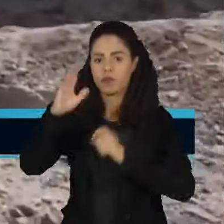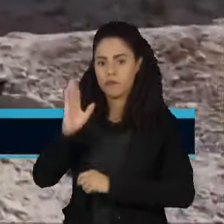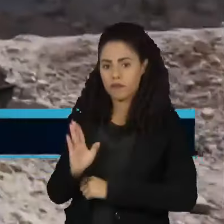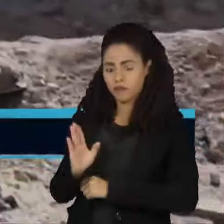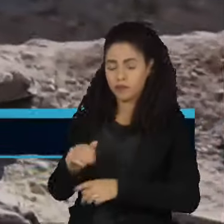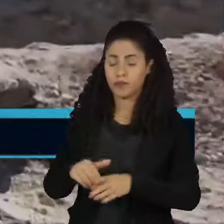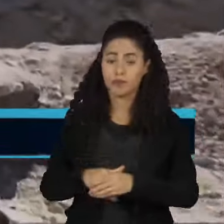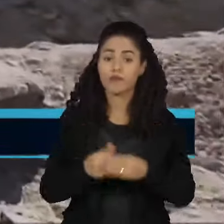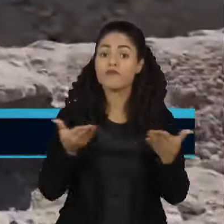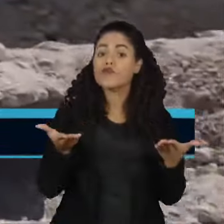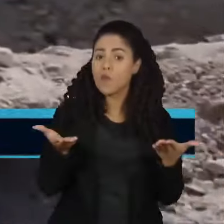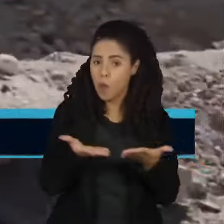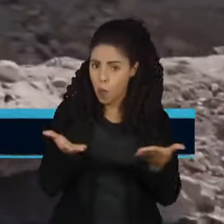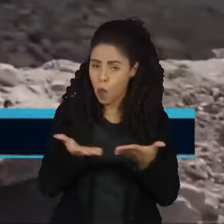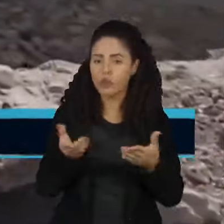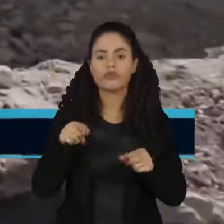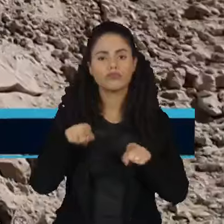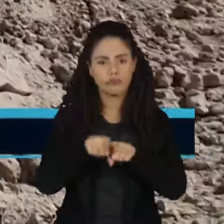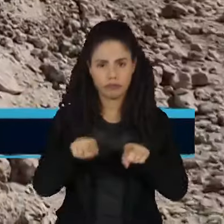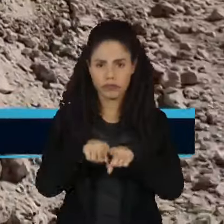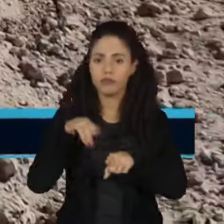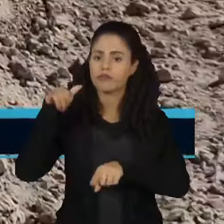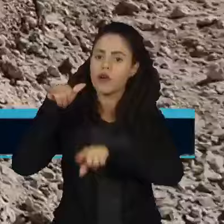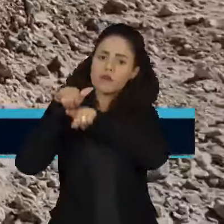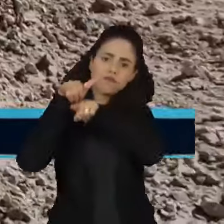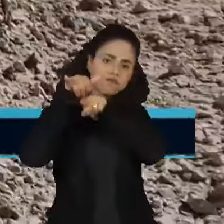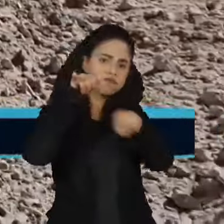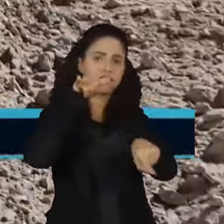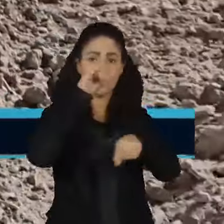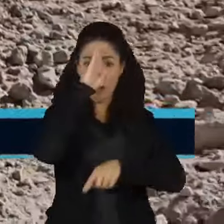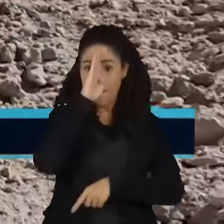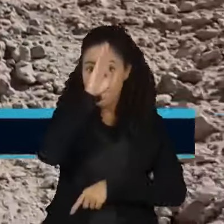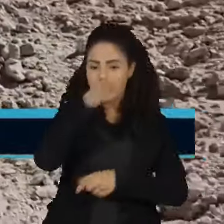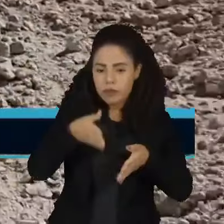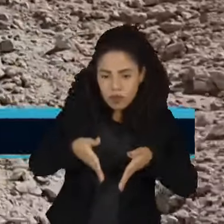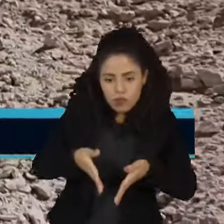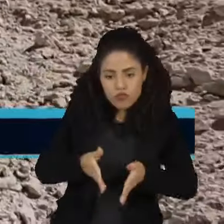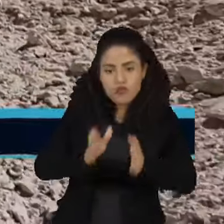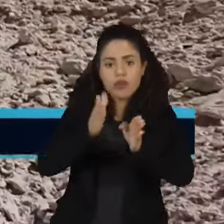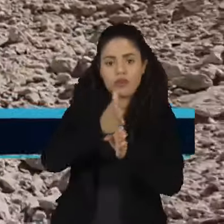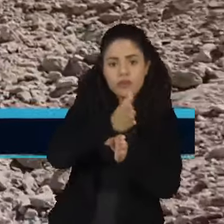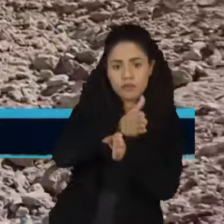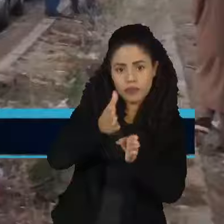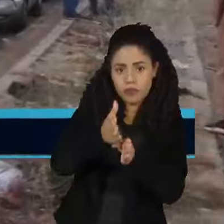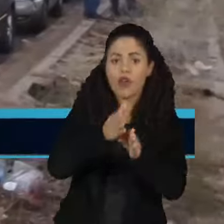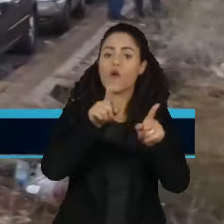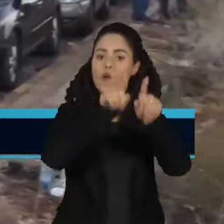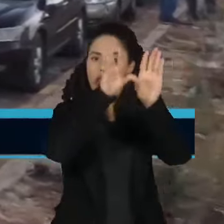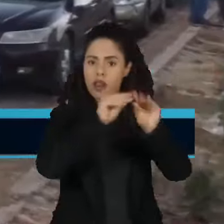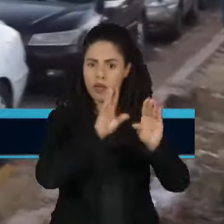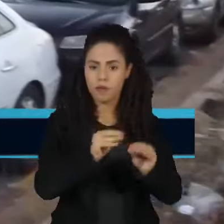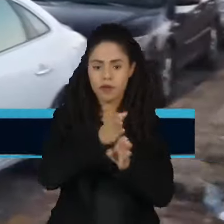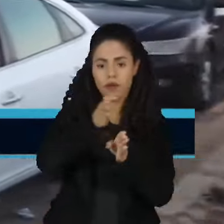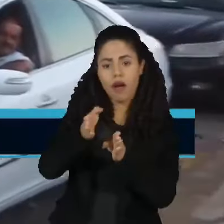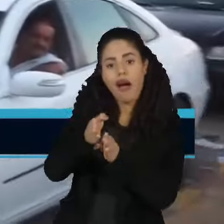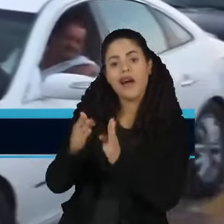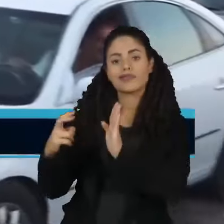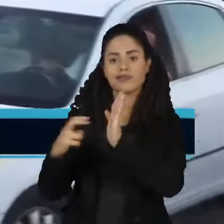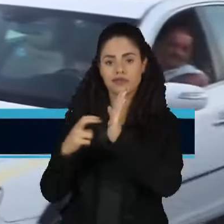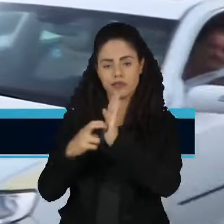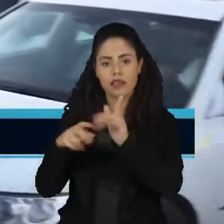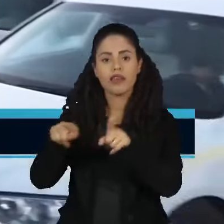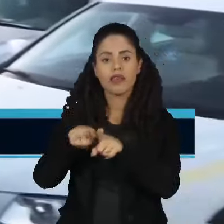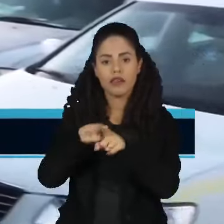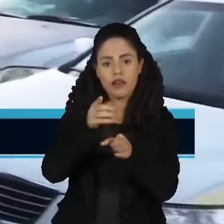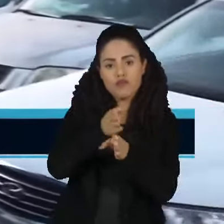Hoje, um ataque aéreo israelense atingiu a principal passagem de fronteira entre o Líbano e a Síria. A rodovia que liga Beirute a